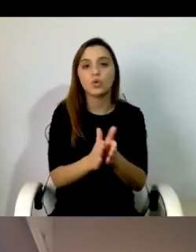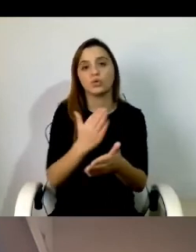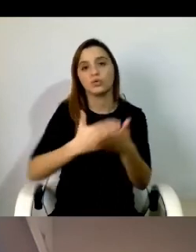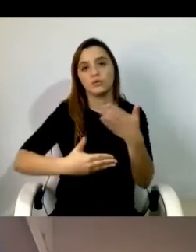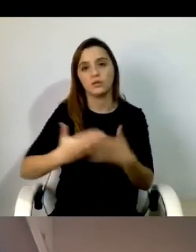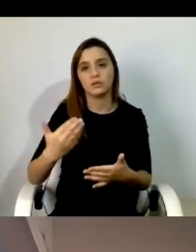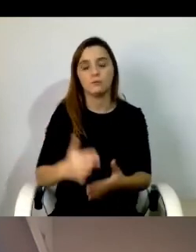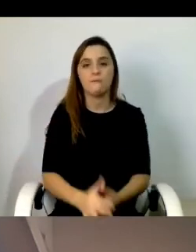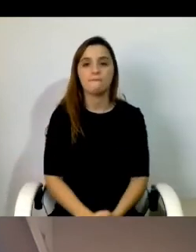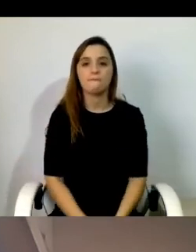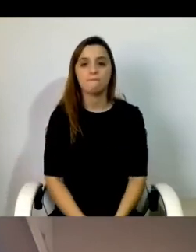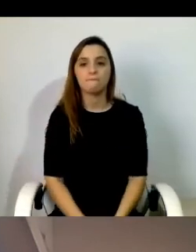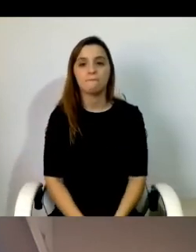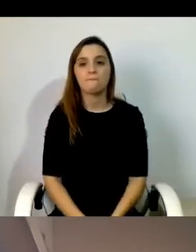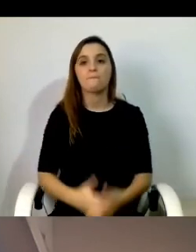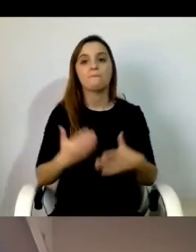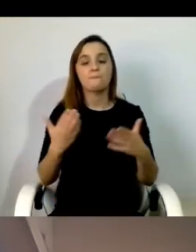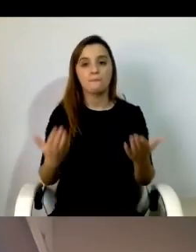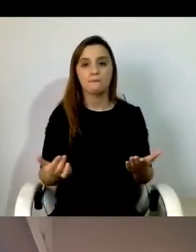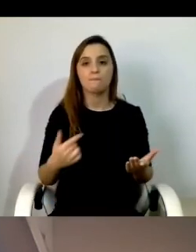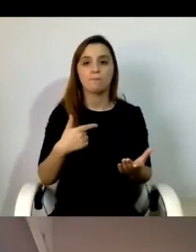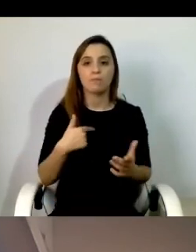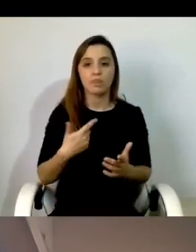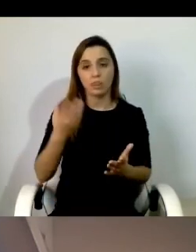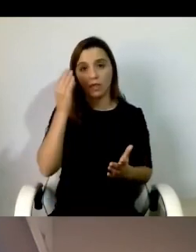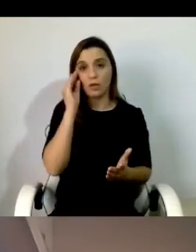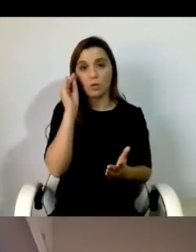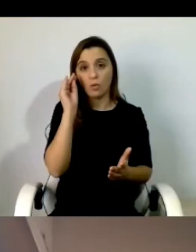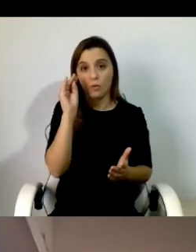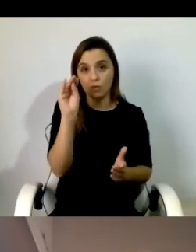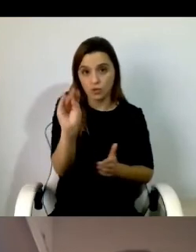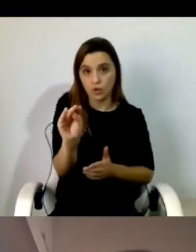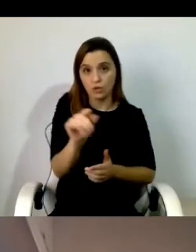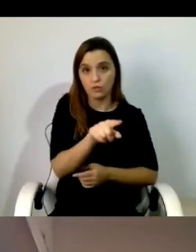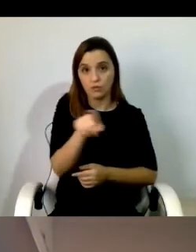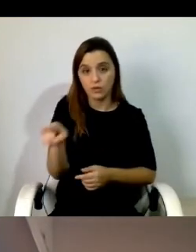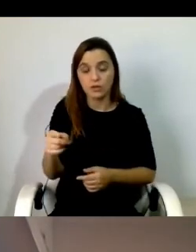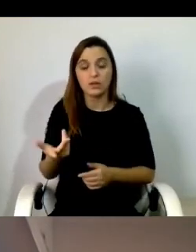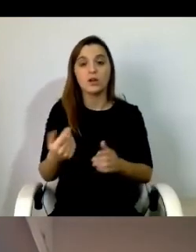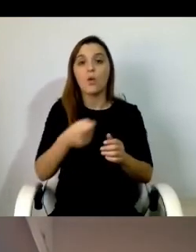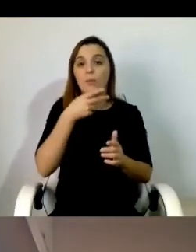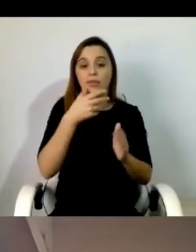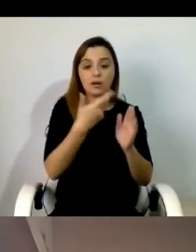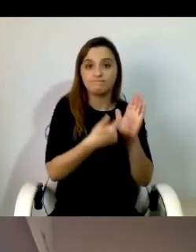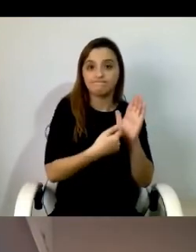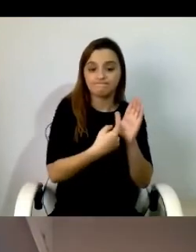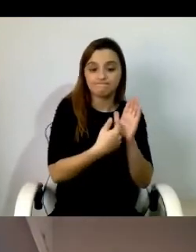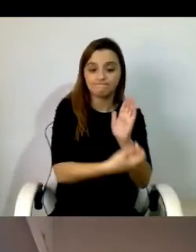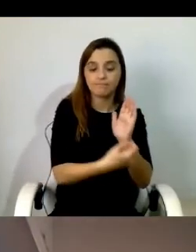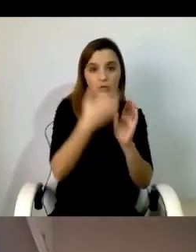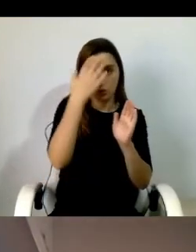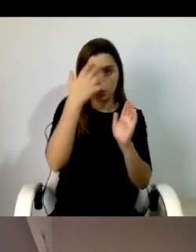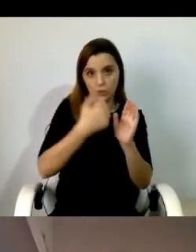recomendava que leessem o comentário e que realmente vissemos que a